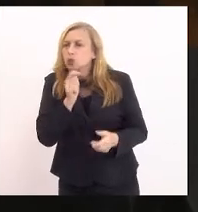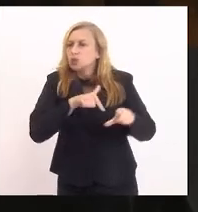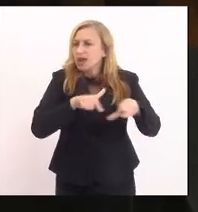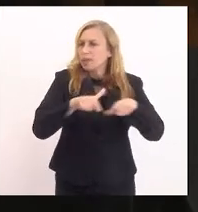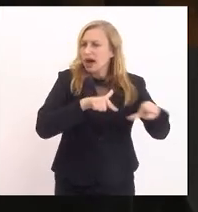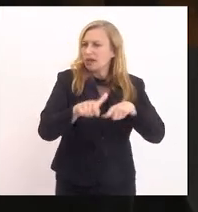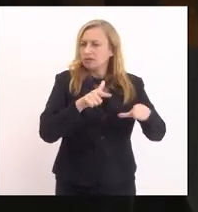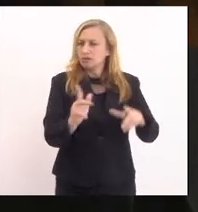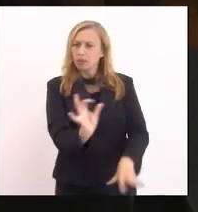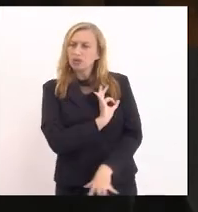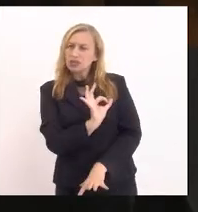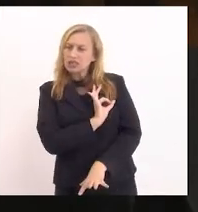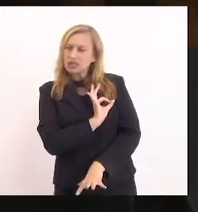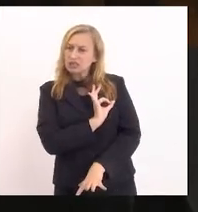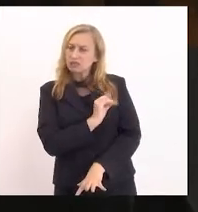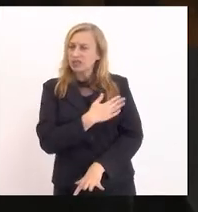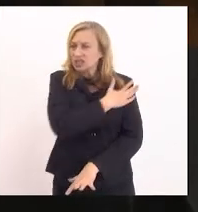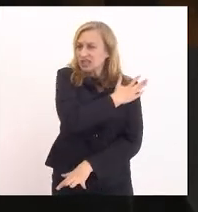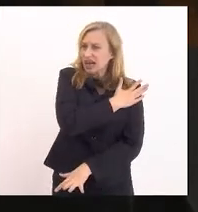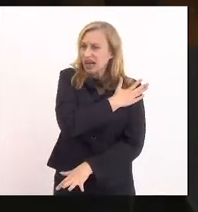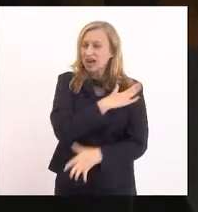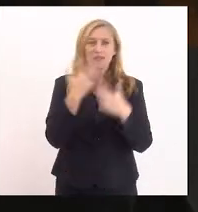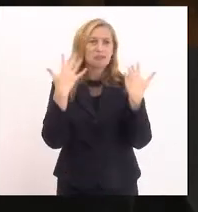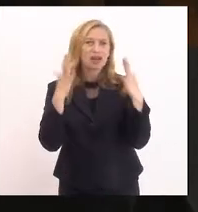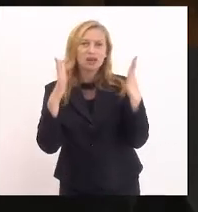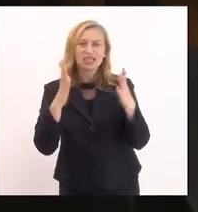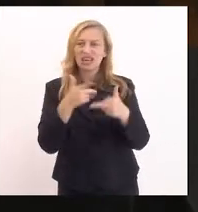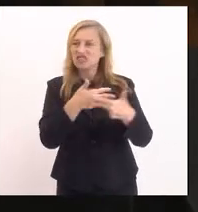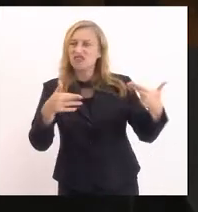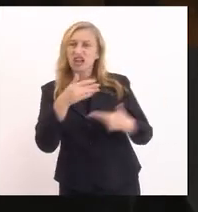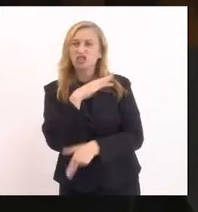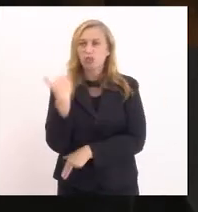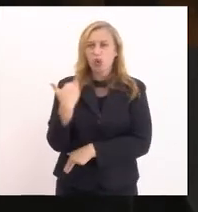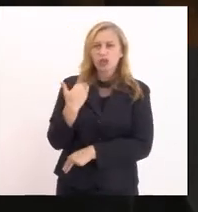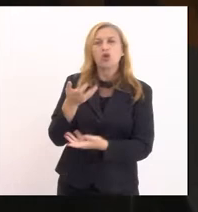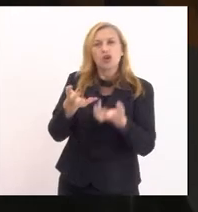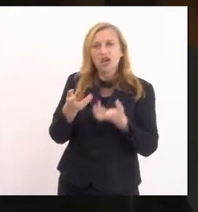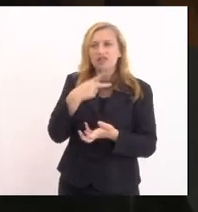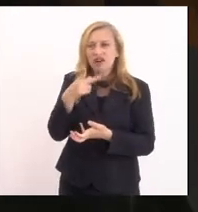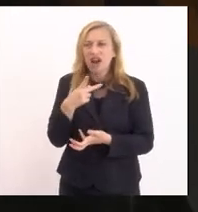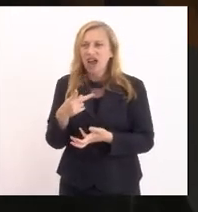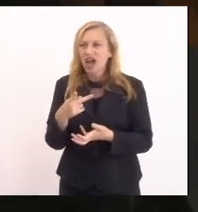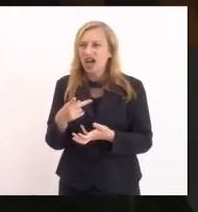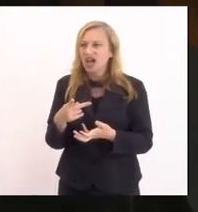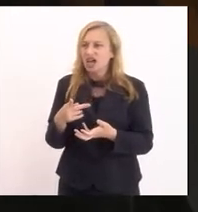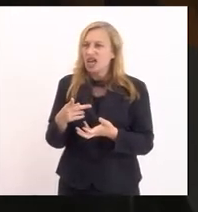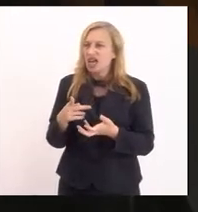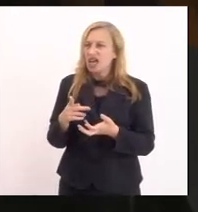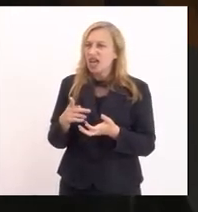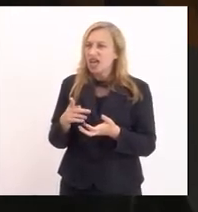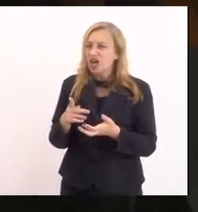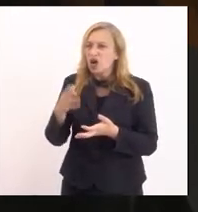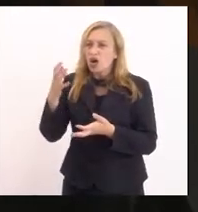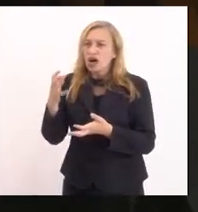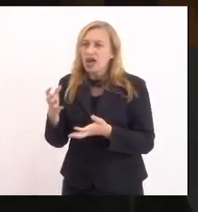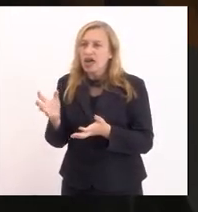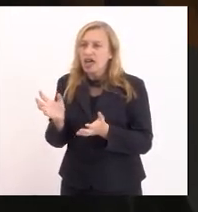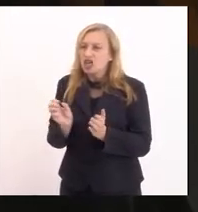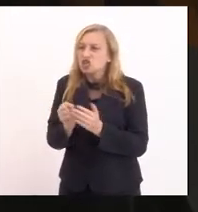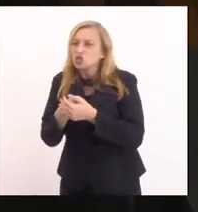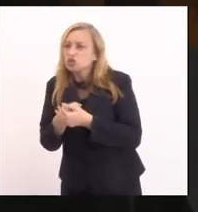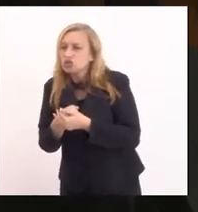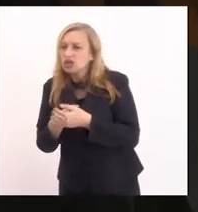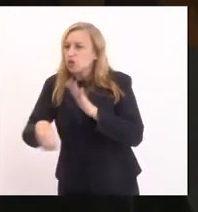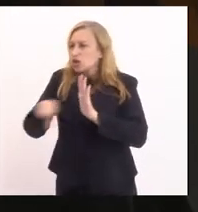exitosa do Luiz Paulo, com tanta morte, e com isso eu não quero dizer que tem que aliviar a barra de ninguém não, assim, o crime tem que ser combatido